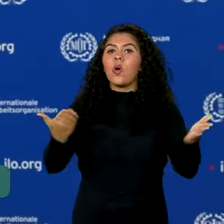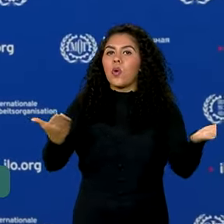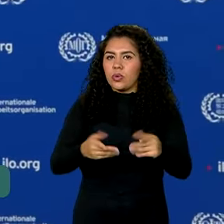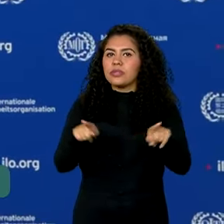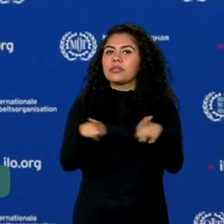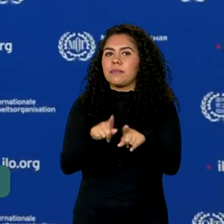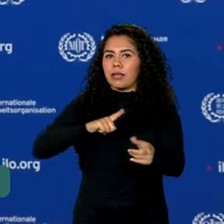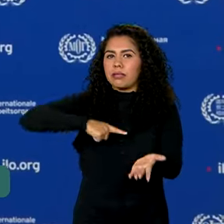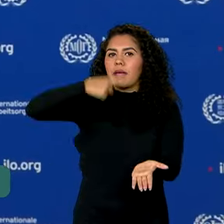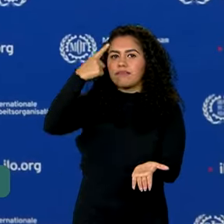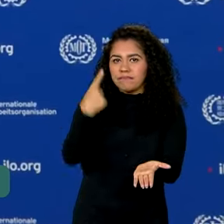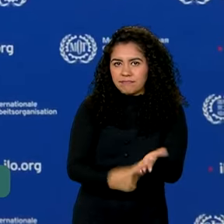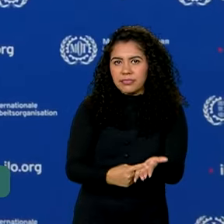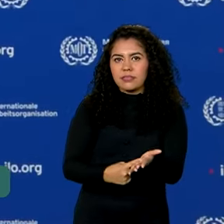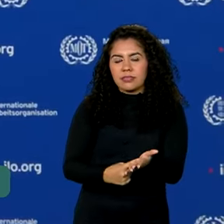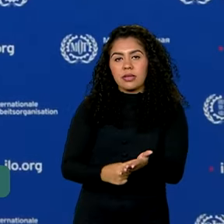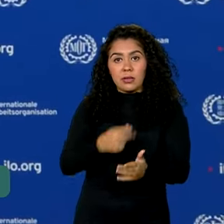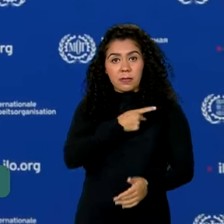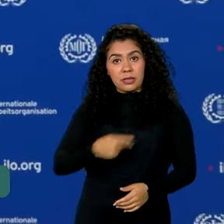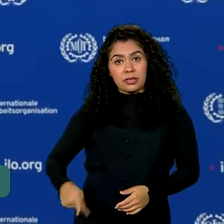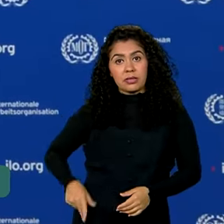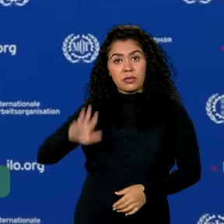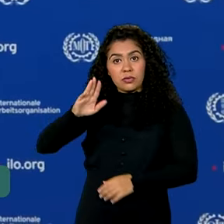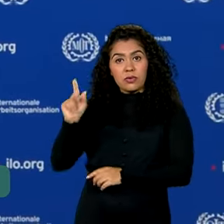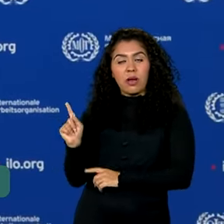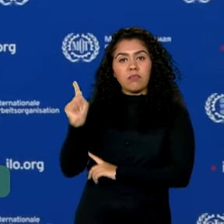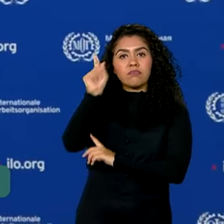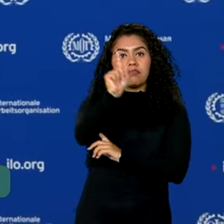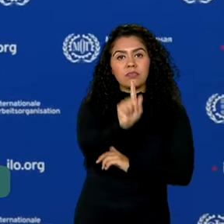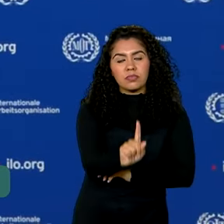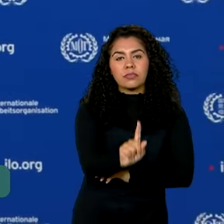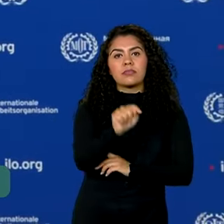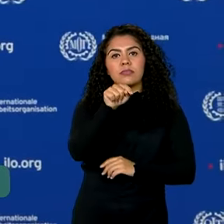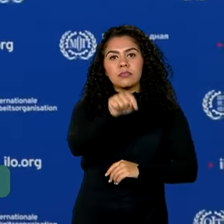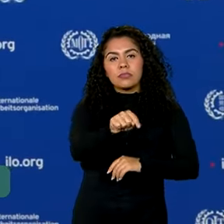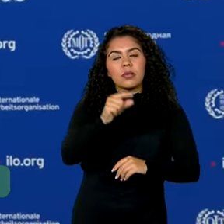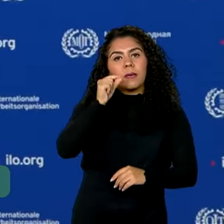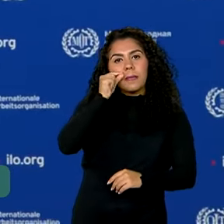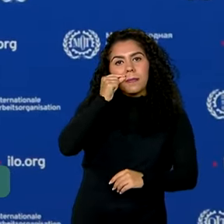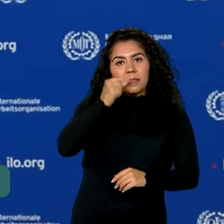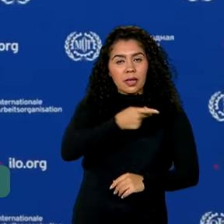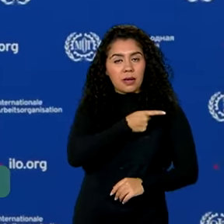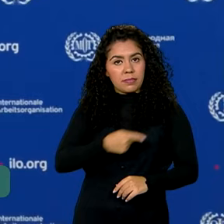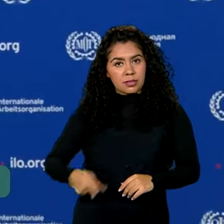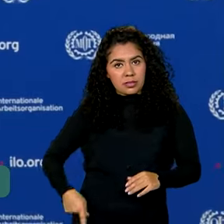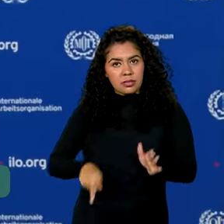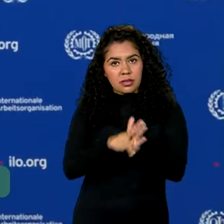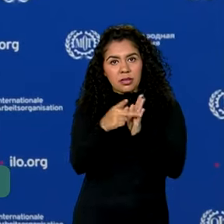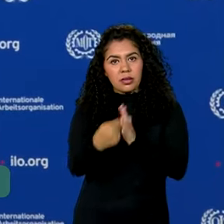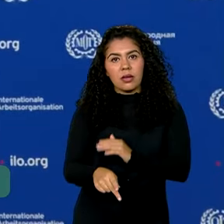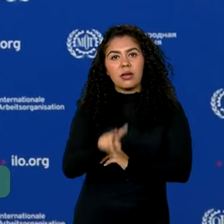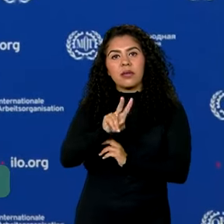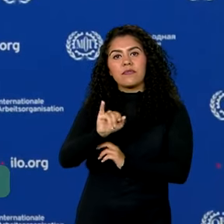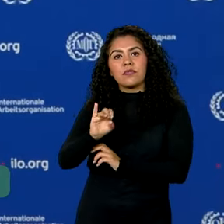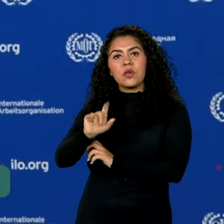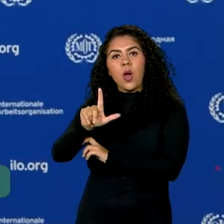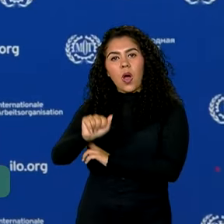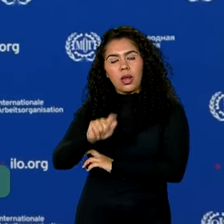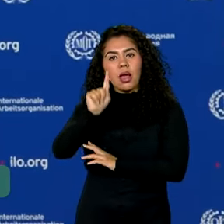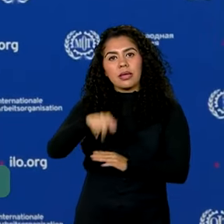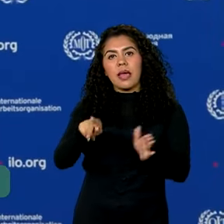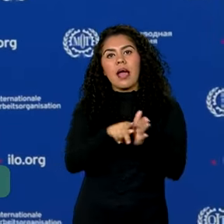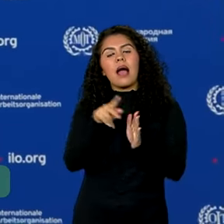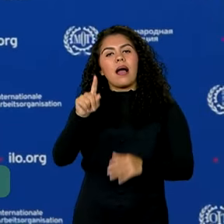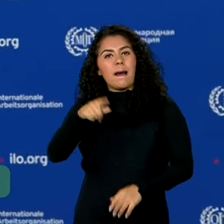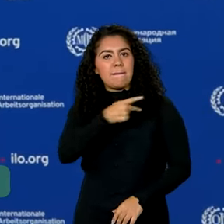está previsto aí um encontro com a presidente da Confederação Suíça, Viola Amhred, que é a presidente aqui da